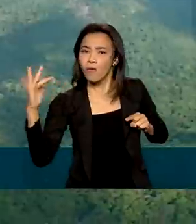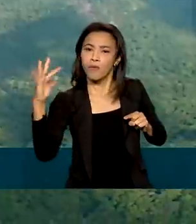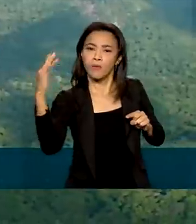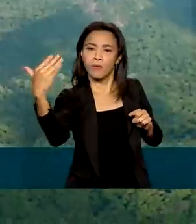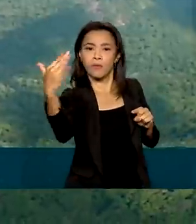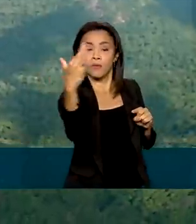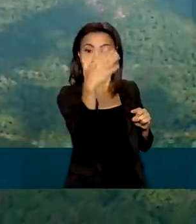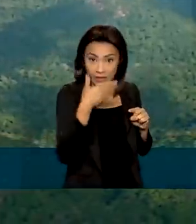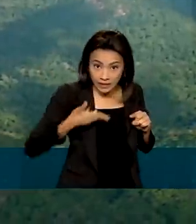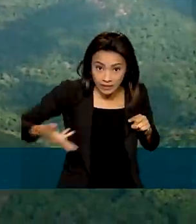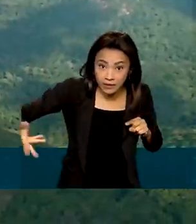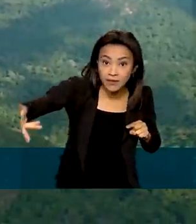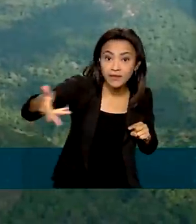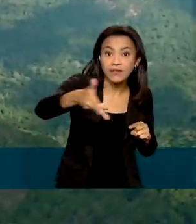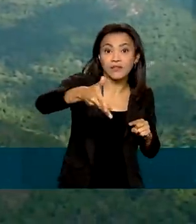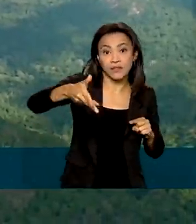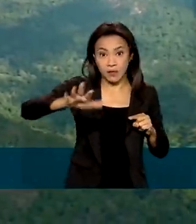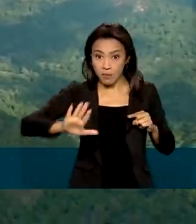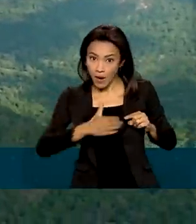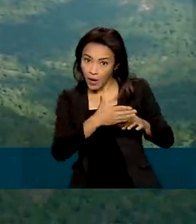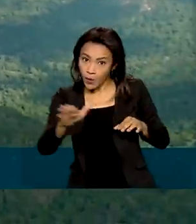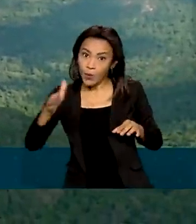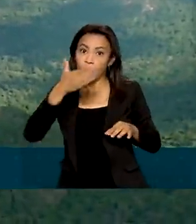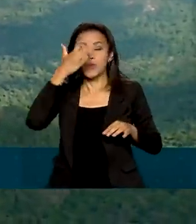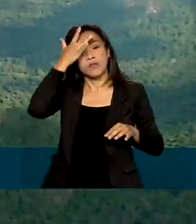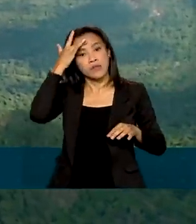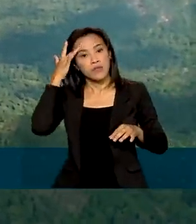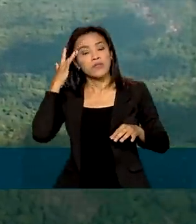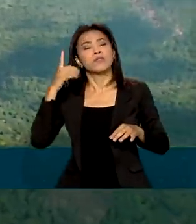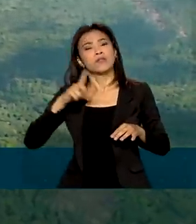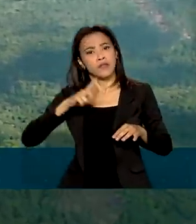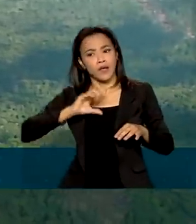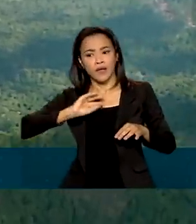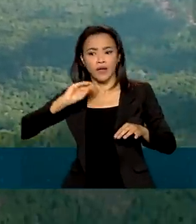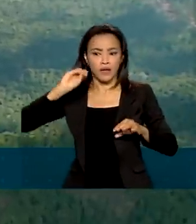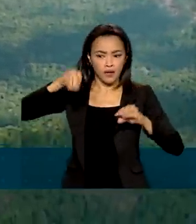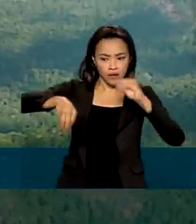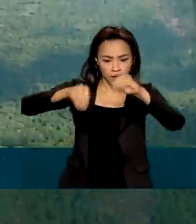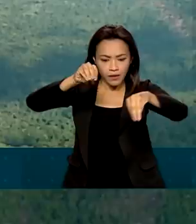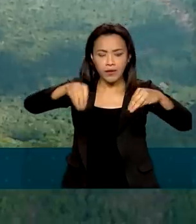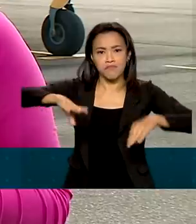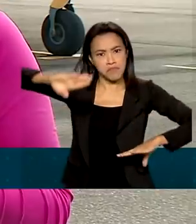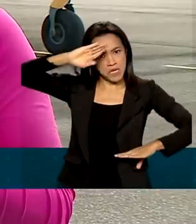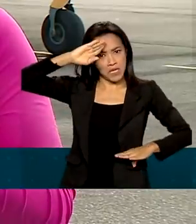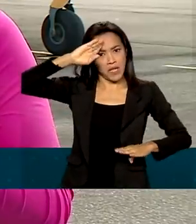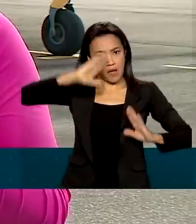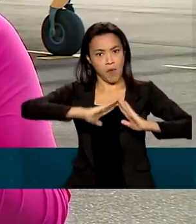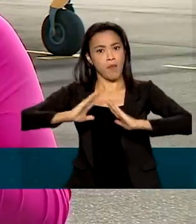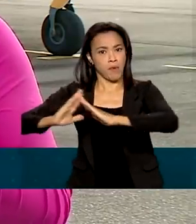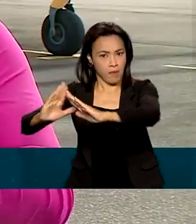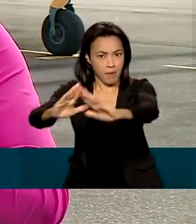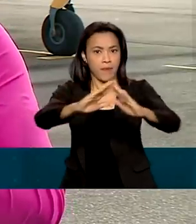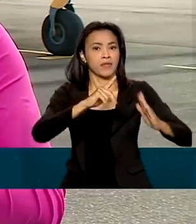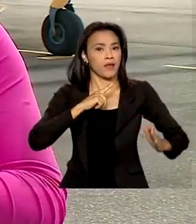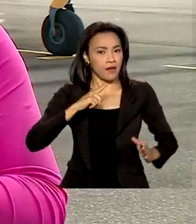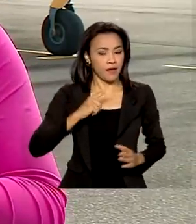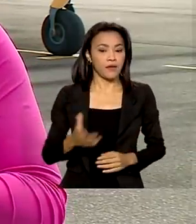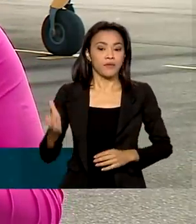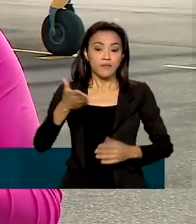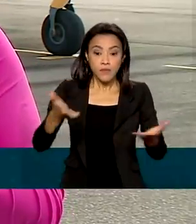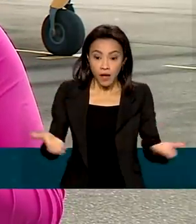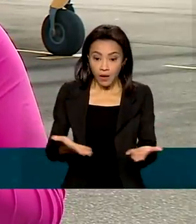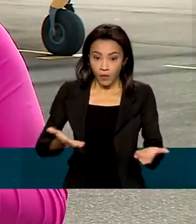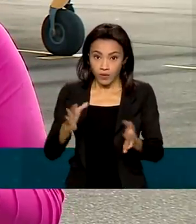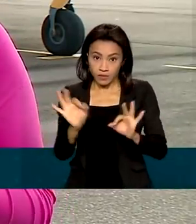que pode ser considerado por alguns inabitável que vivem vários militares brasileiros. A nossa equipe se prepara agora 8